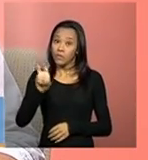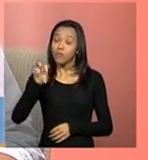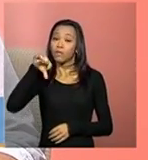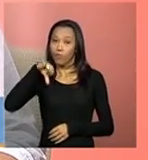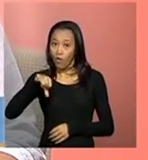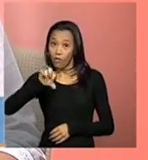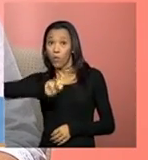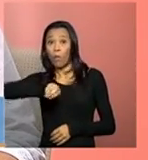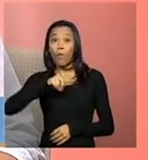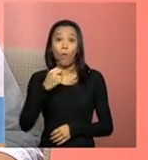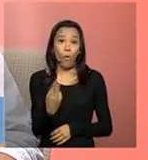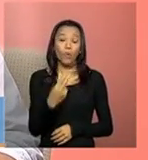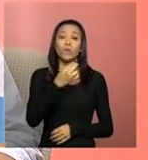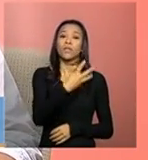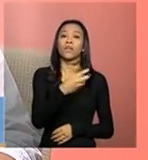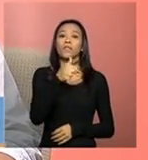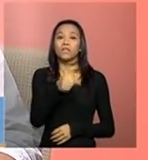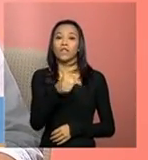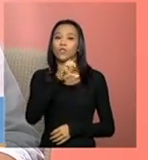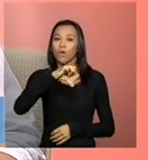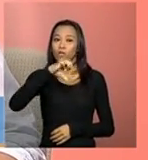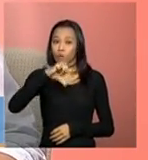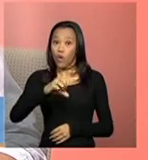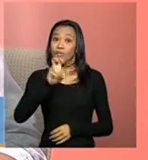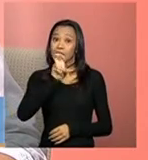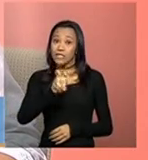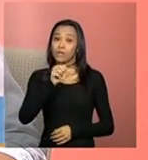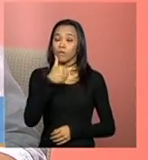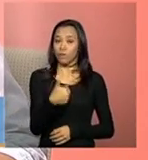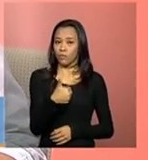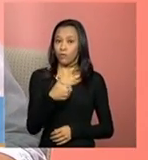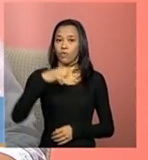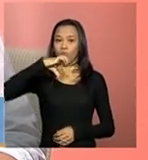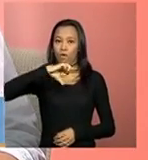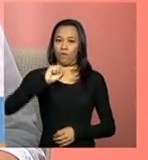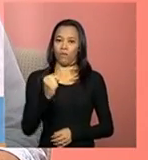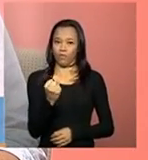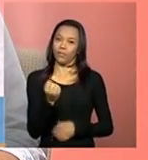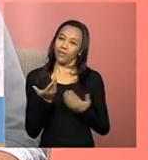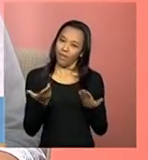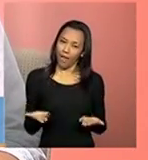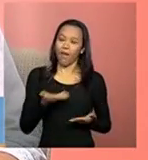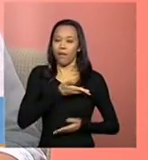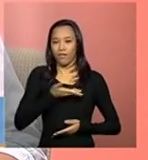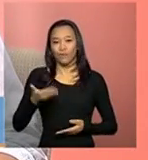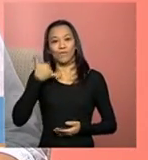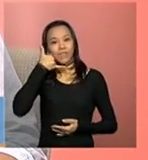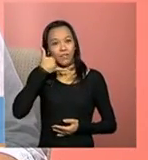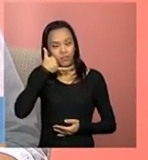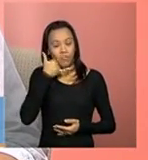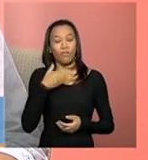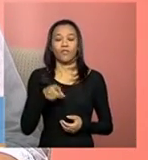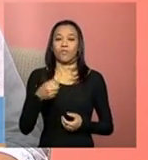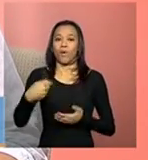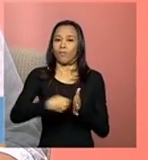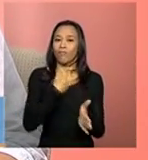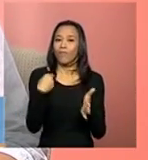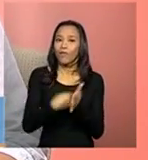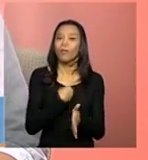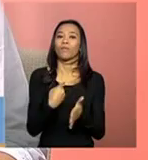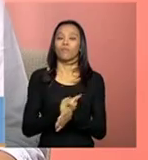ou 3799-5198, então são esses os telefones para